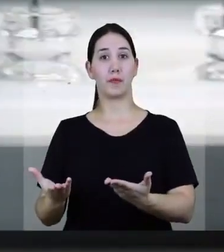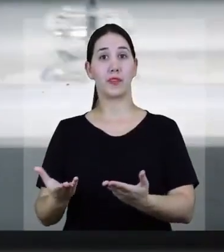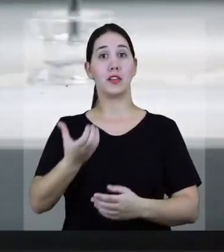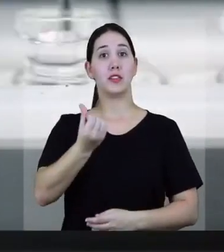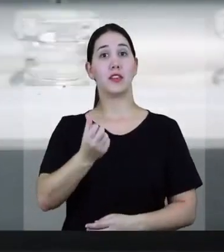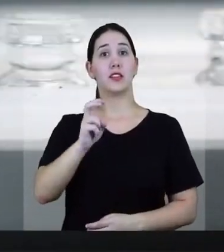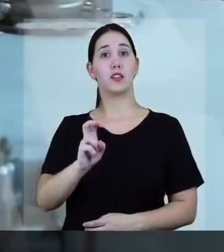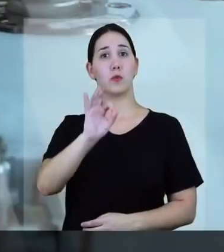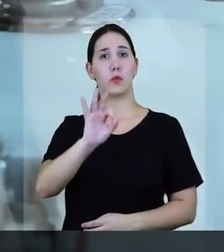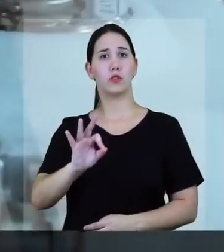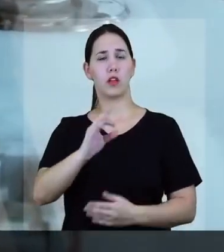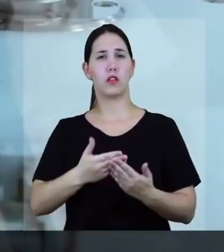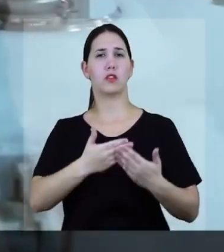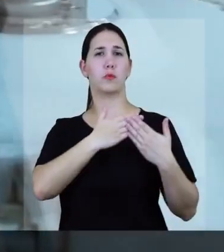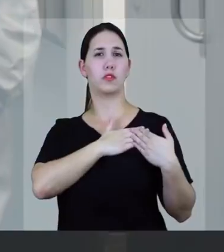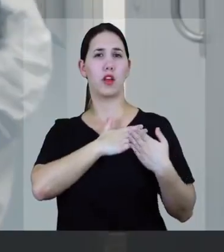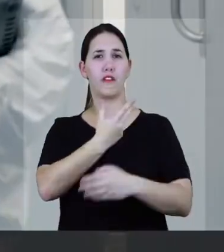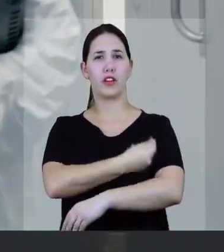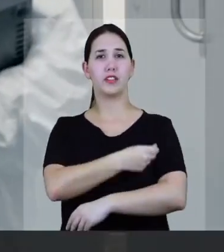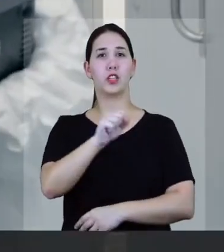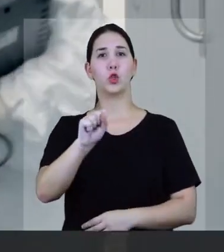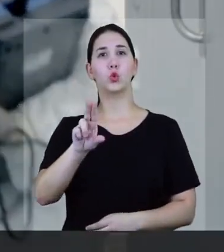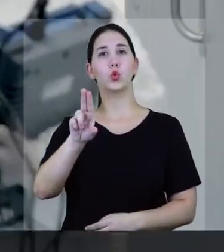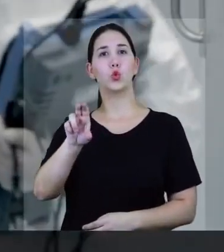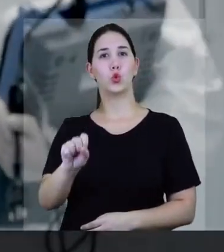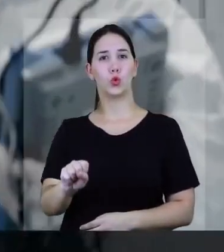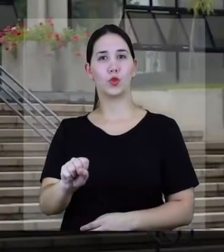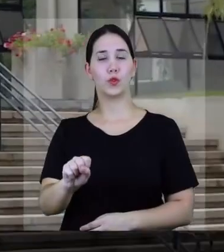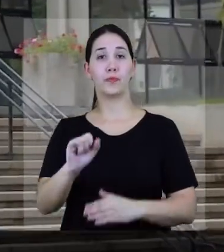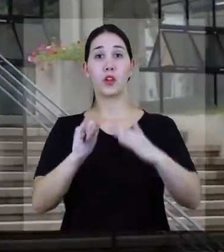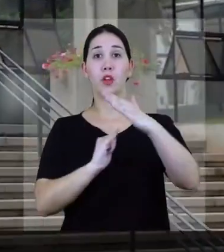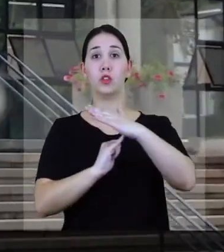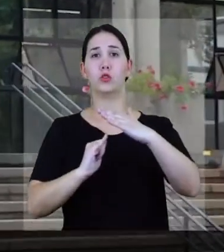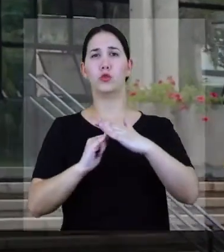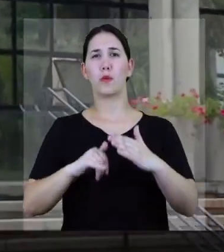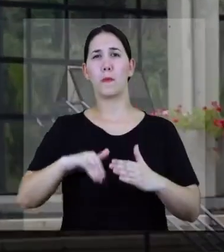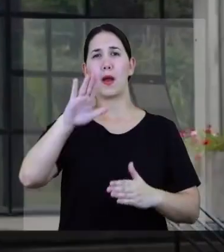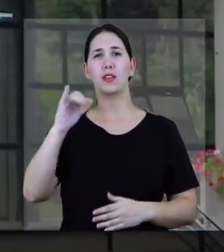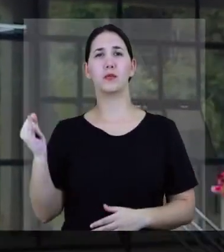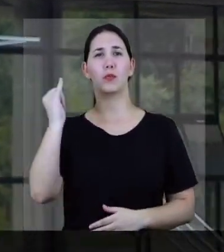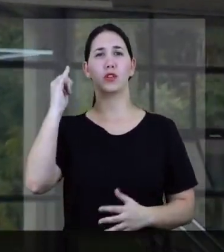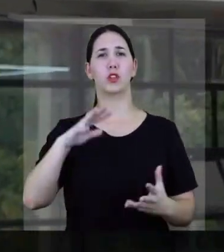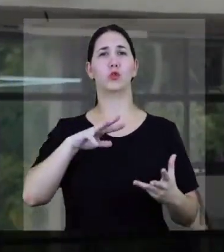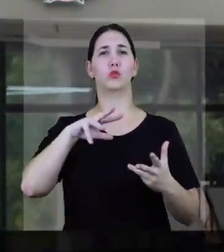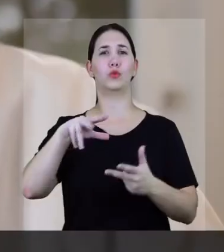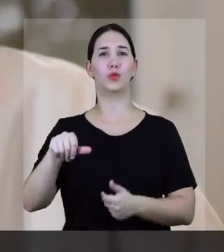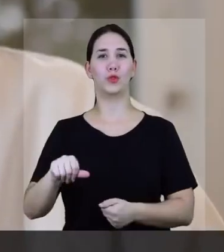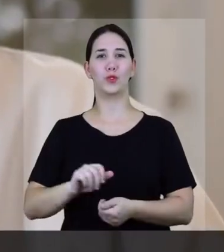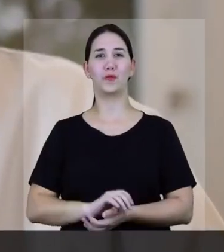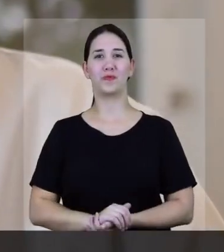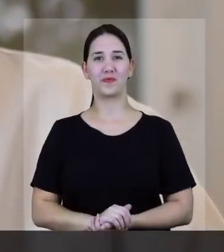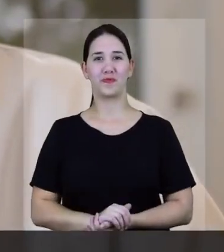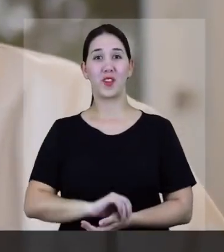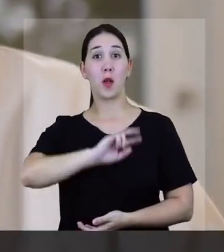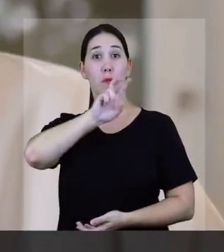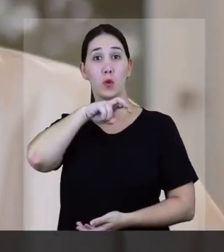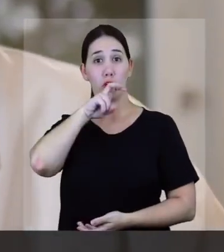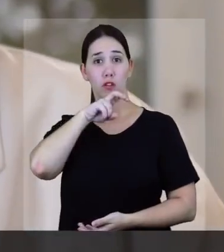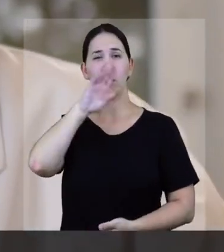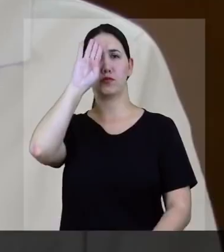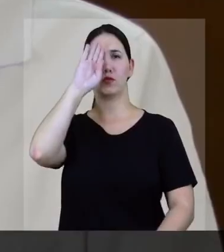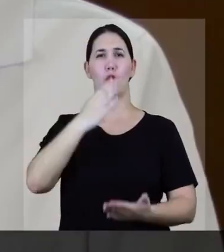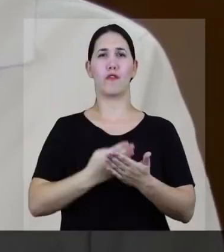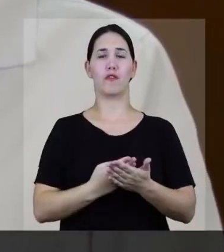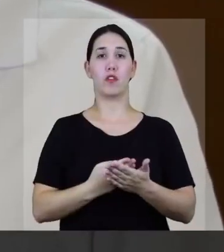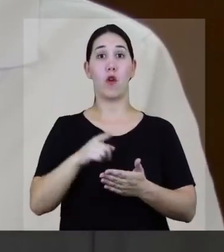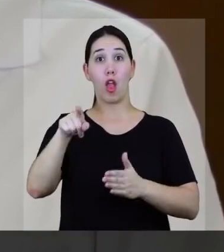por 65% das vacinas do SUS e um dos institutos mais importantes do mundo. Se é do Butantan, eu